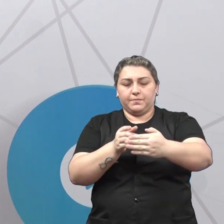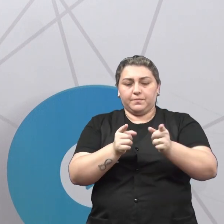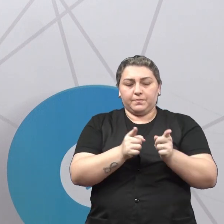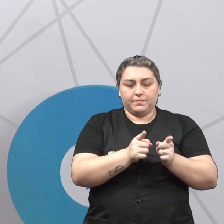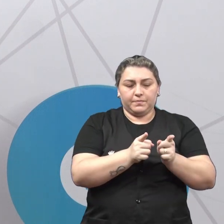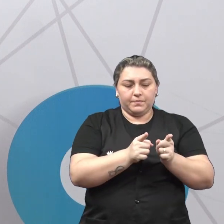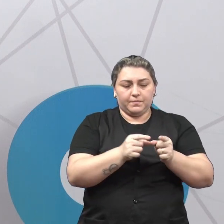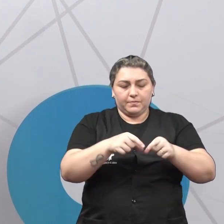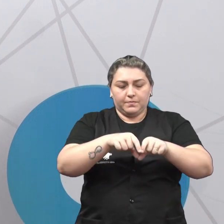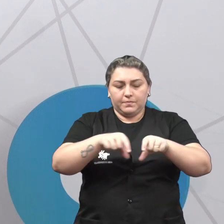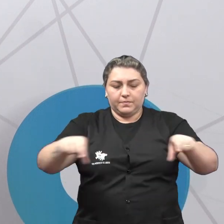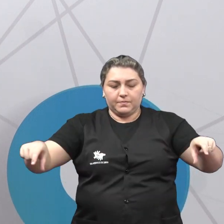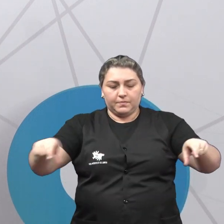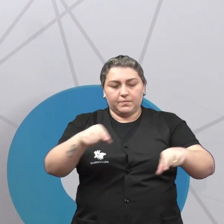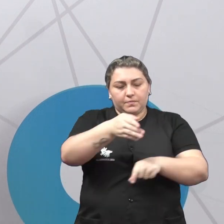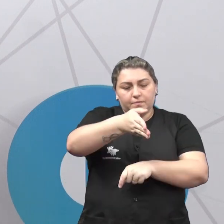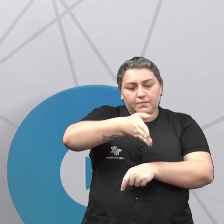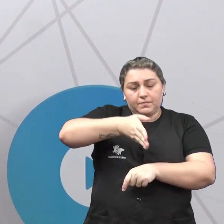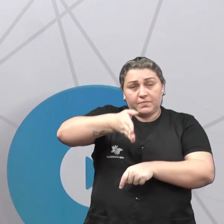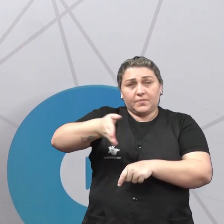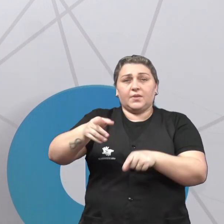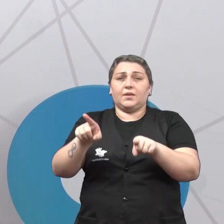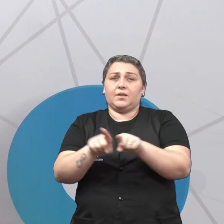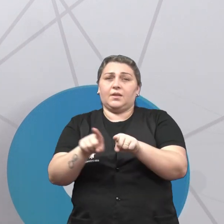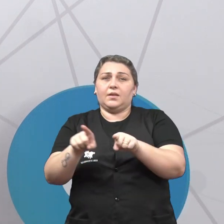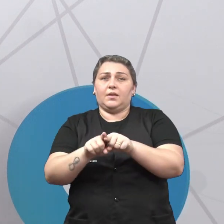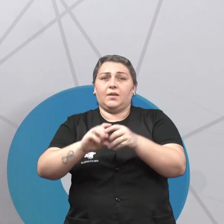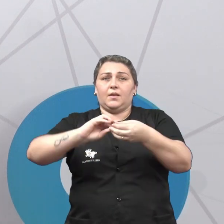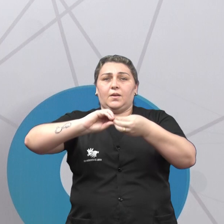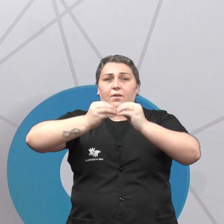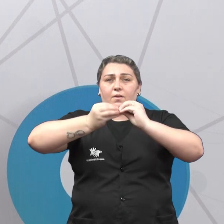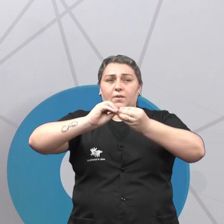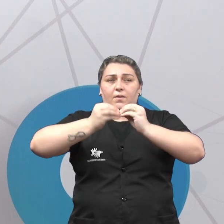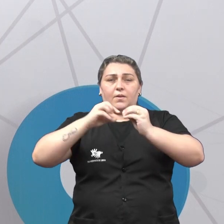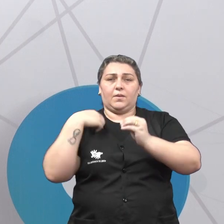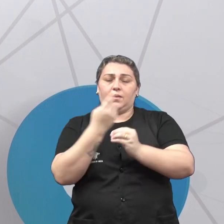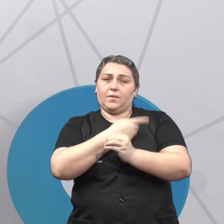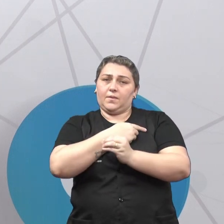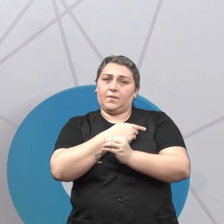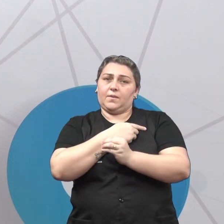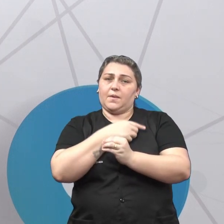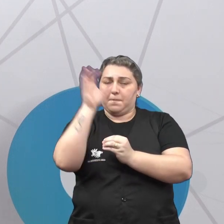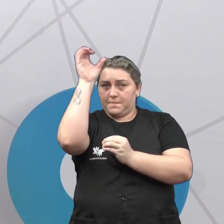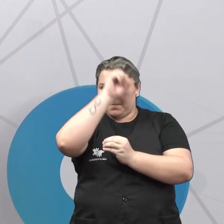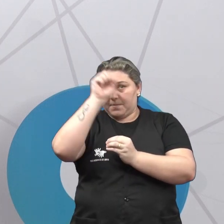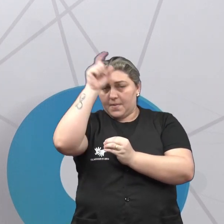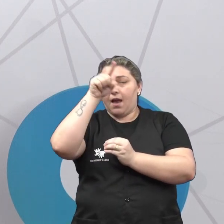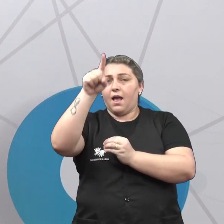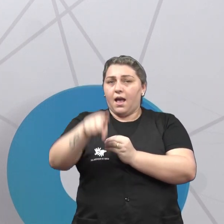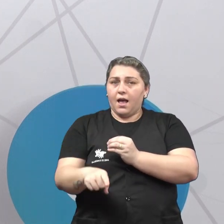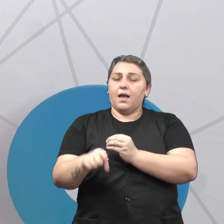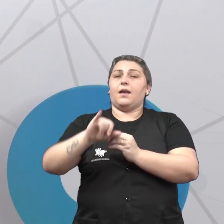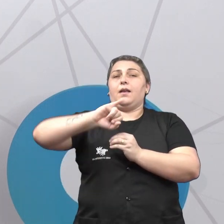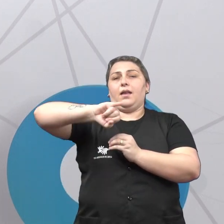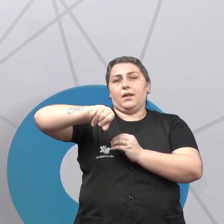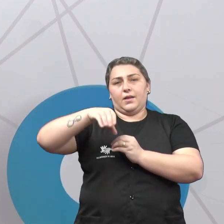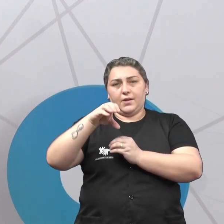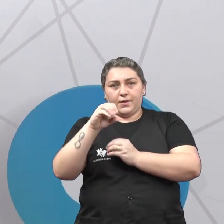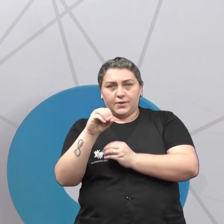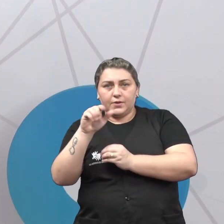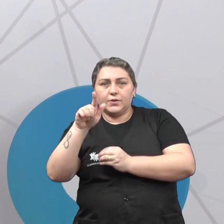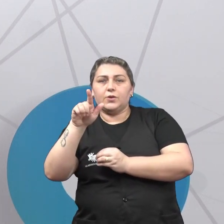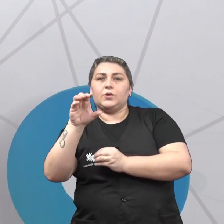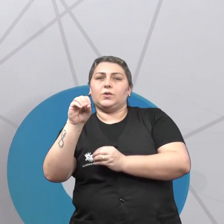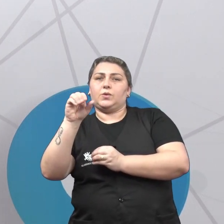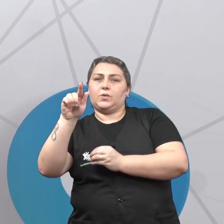de um pouco mais de concentração. Até mesmo o quebra-cabeça que a gente monta desde pequenininho são jogos de lógica. Ela trabalha uma parte